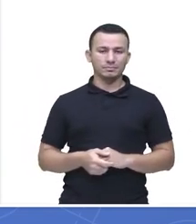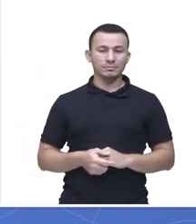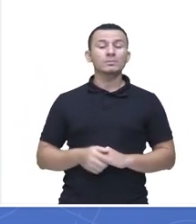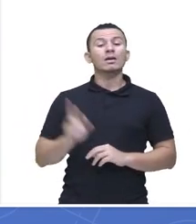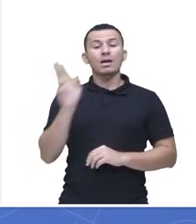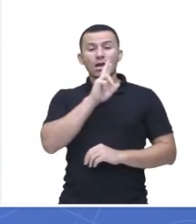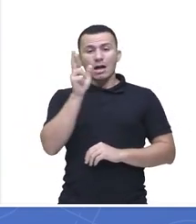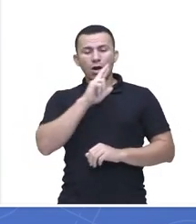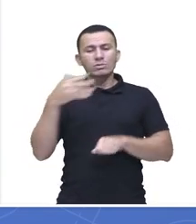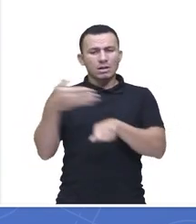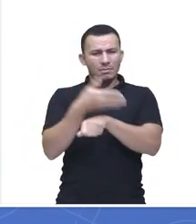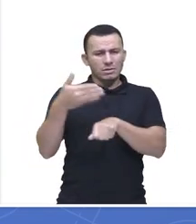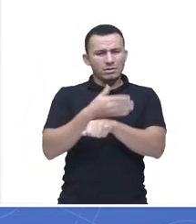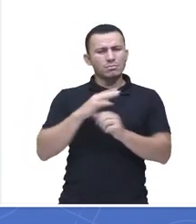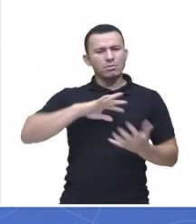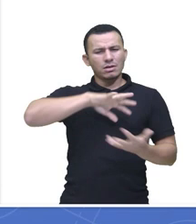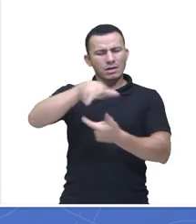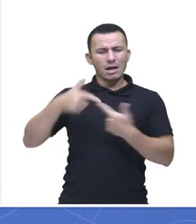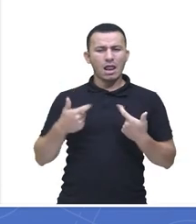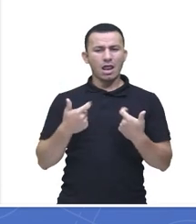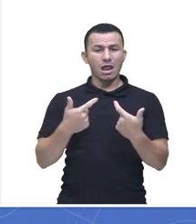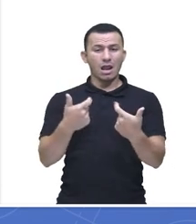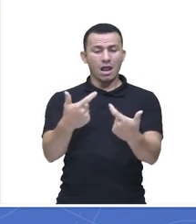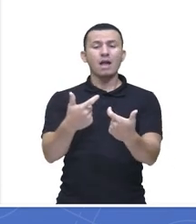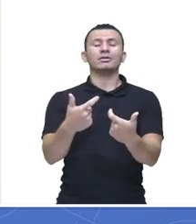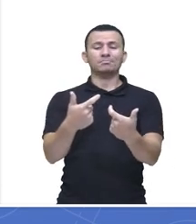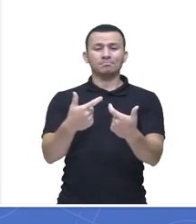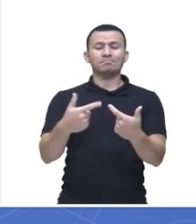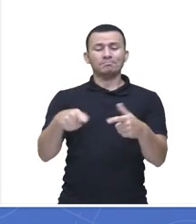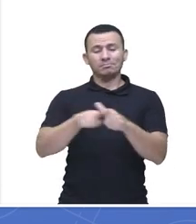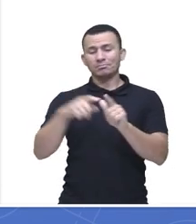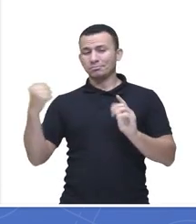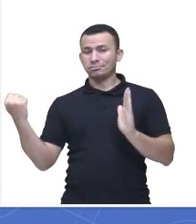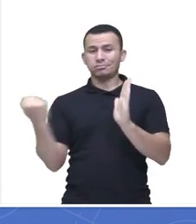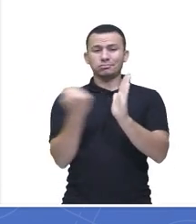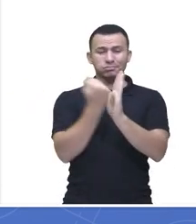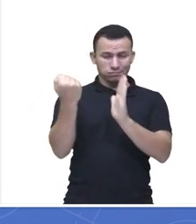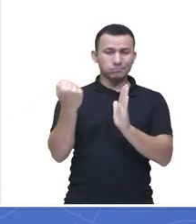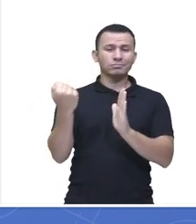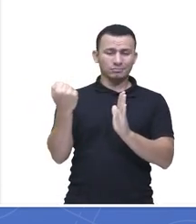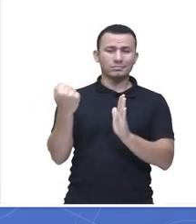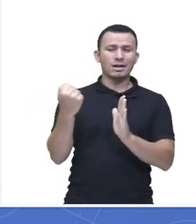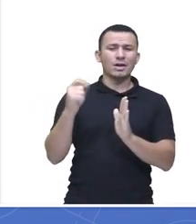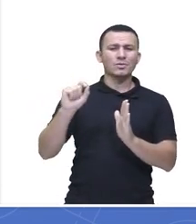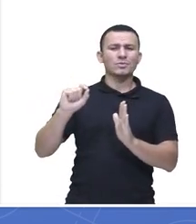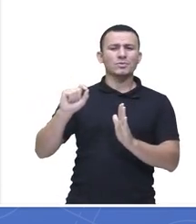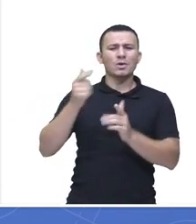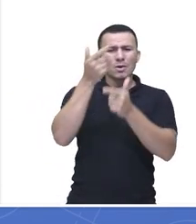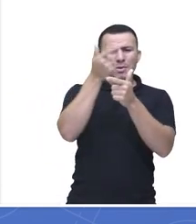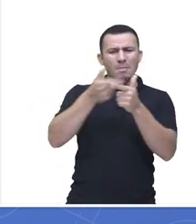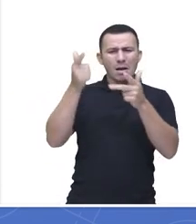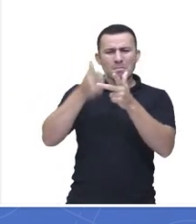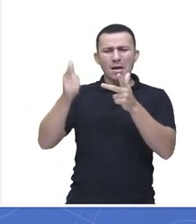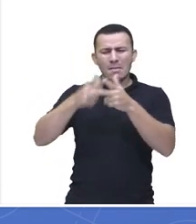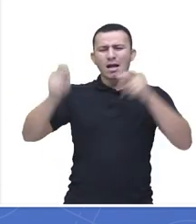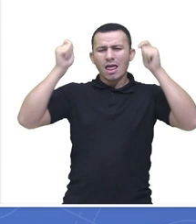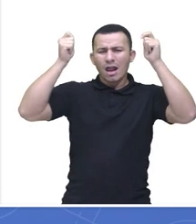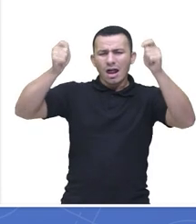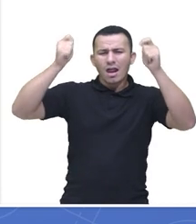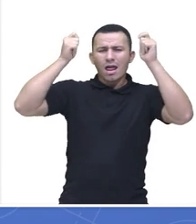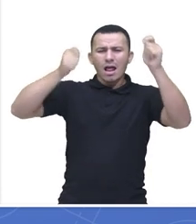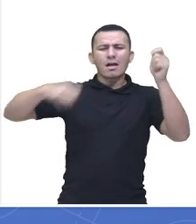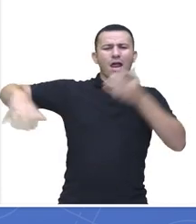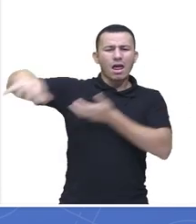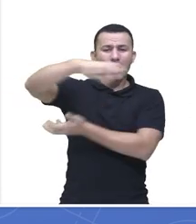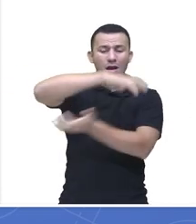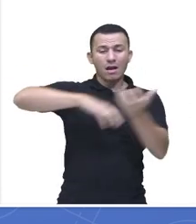da Rússia na Primeira Guerra Mundial foi um dos grandes elementos desencadeadores de uma série de greves e revoltas populares